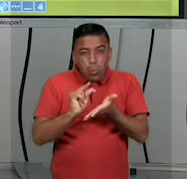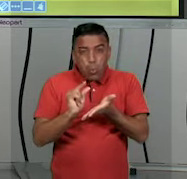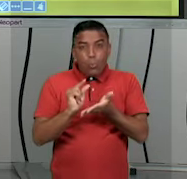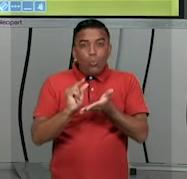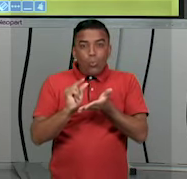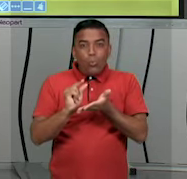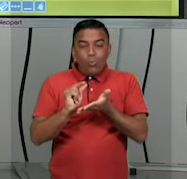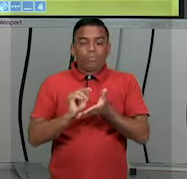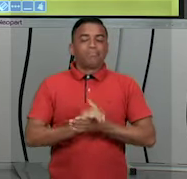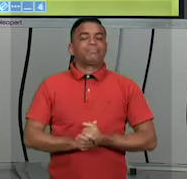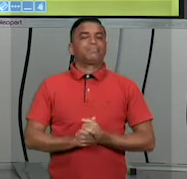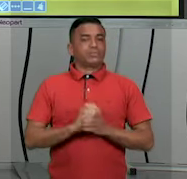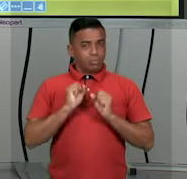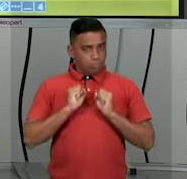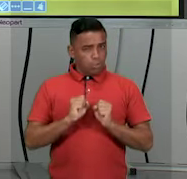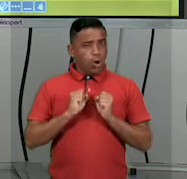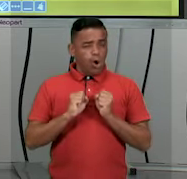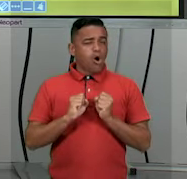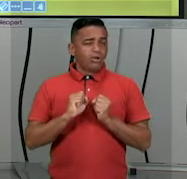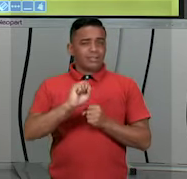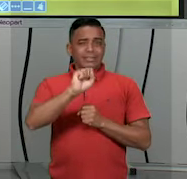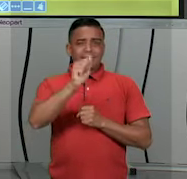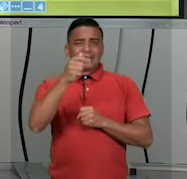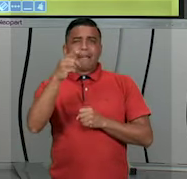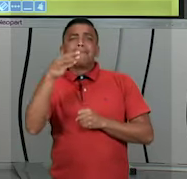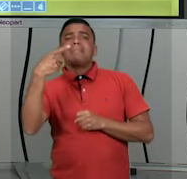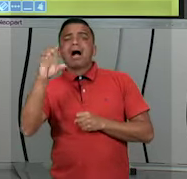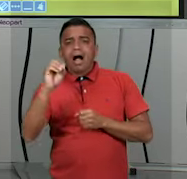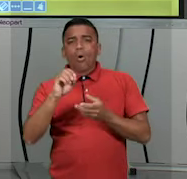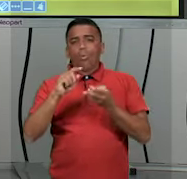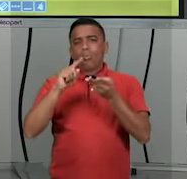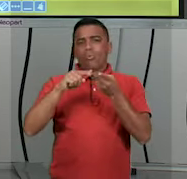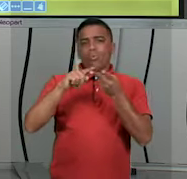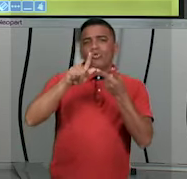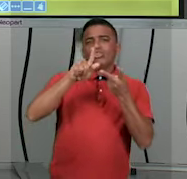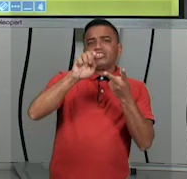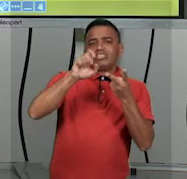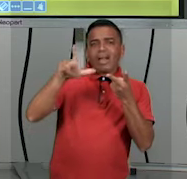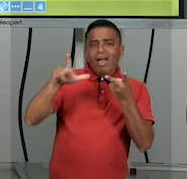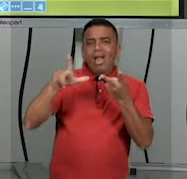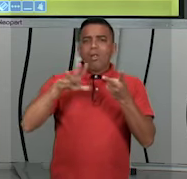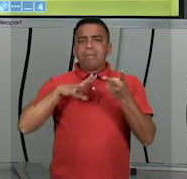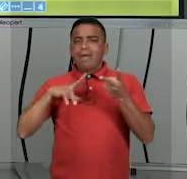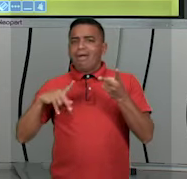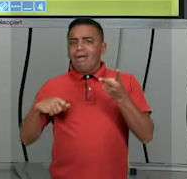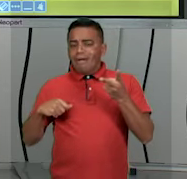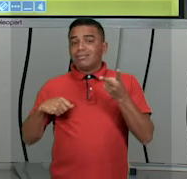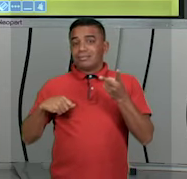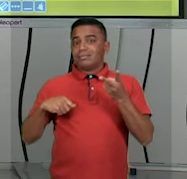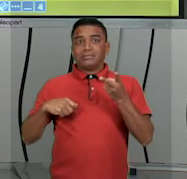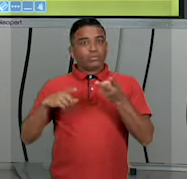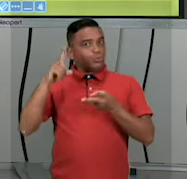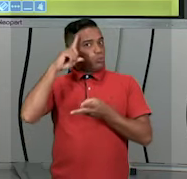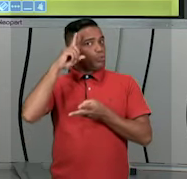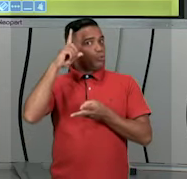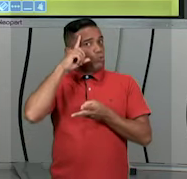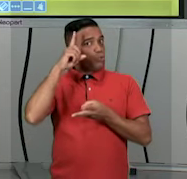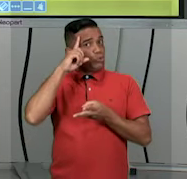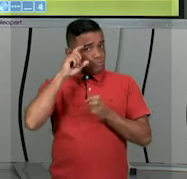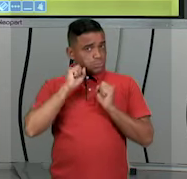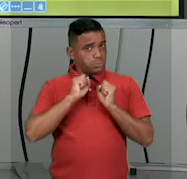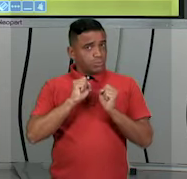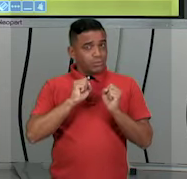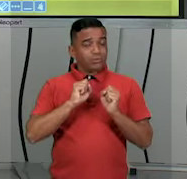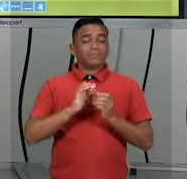podemos usar ali o sabonete, o gel de limpeza, que é higiene de todo dia. E